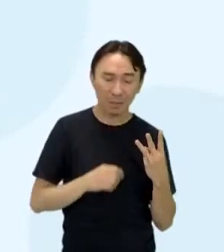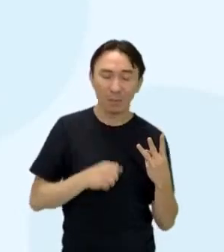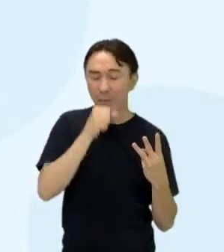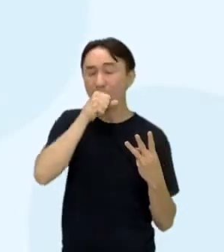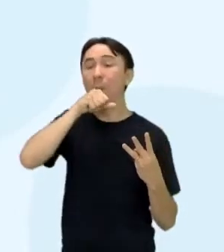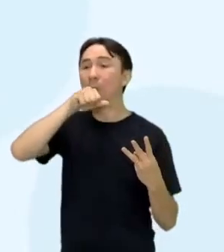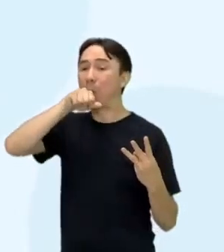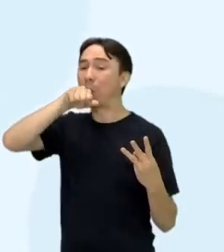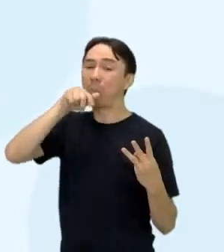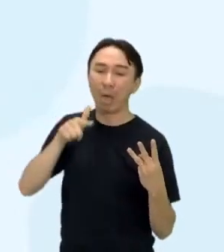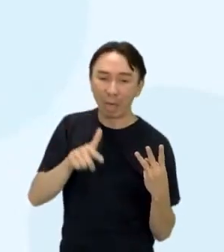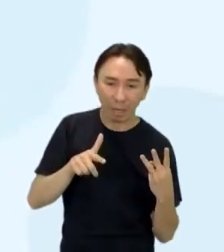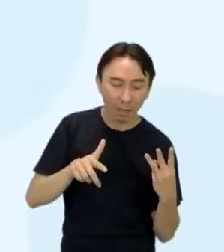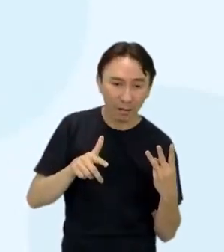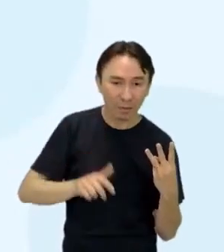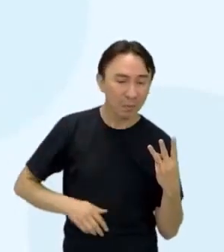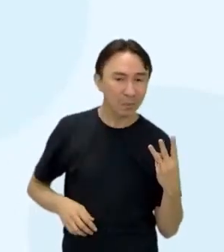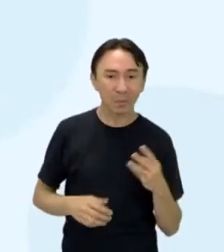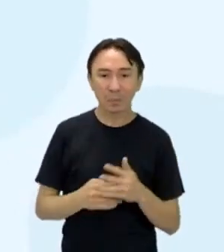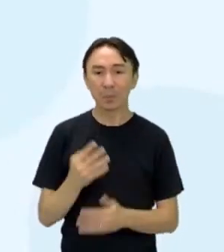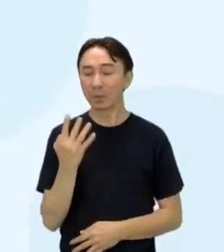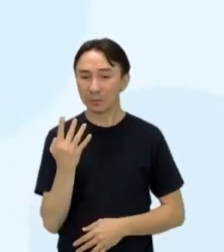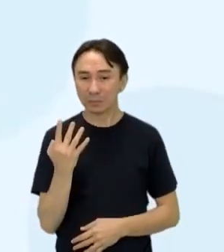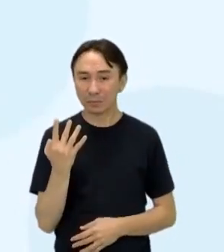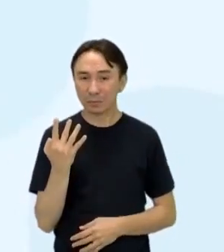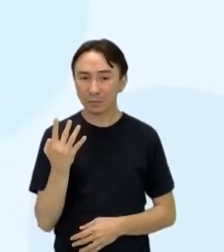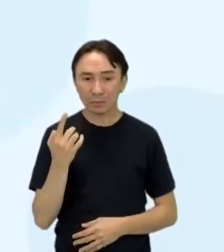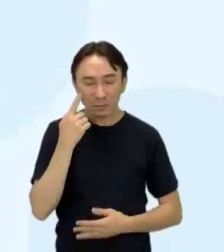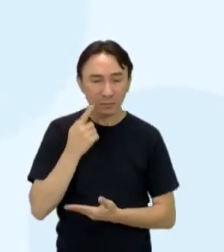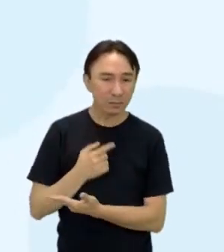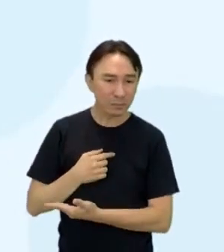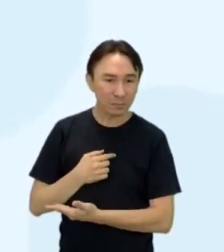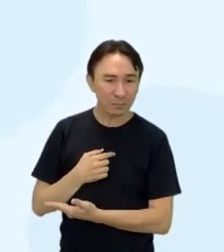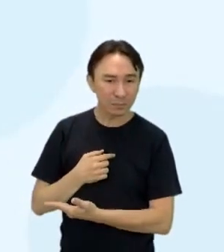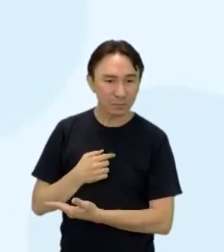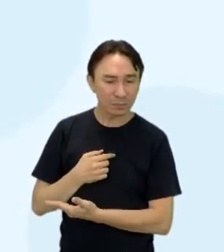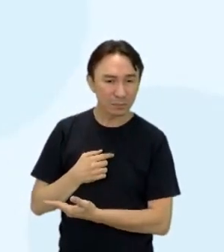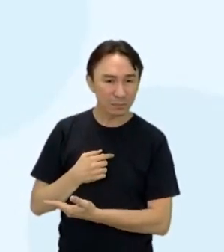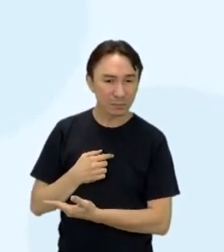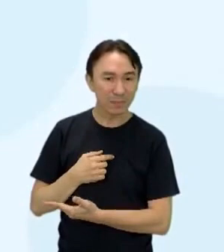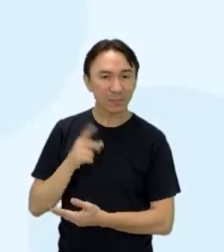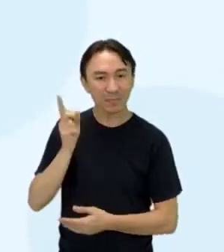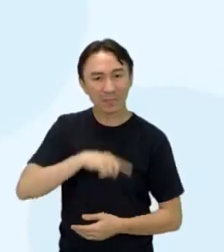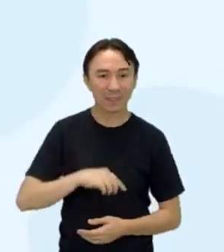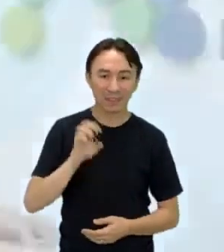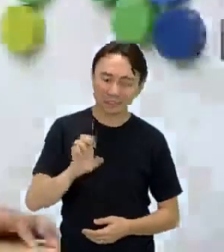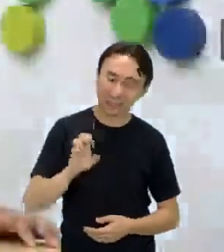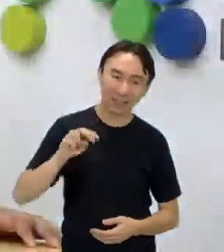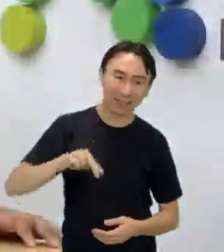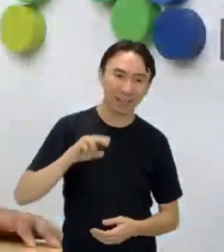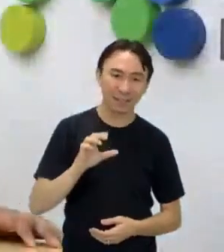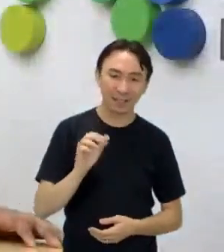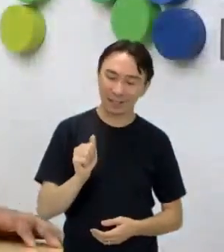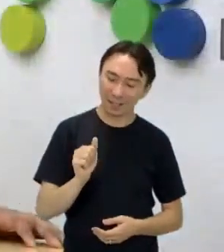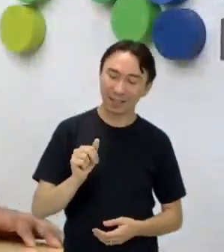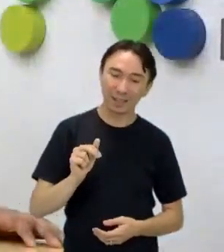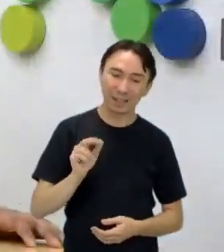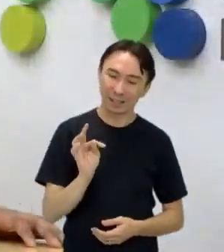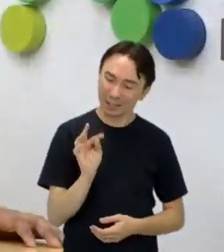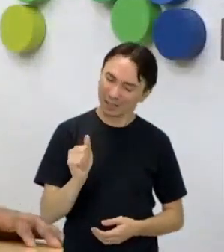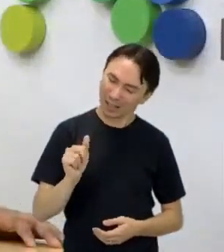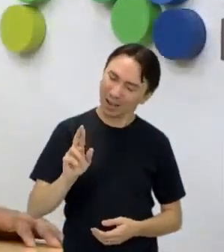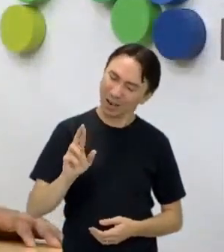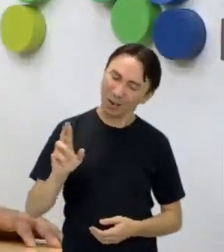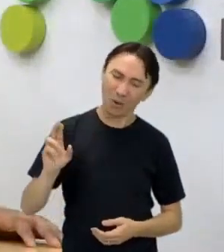Dos encatarroados, né? E o que seriam encatarroados? E olha a forma como está escrito esses encatarroados. Com certeza não corresponde ao que a gente tem hoje.